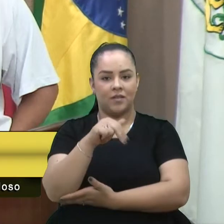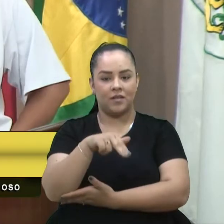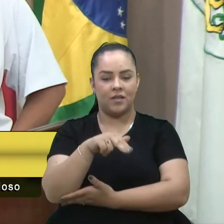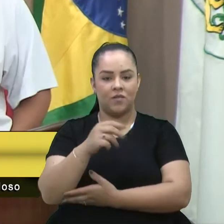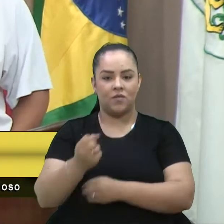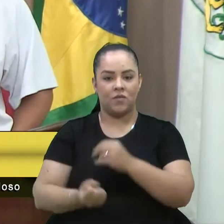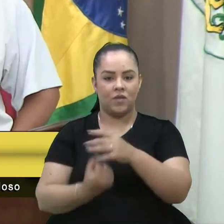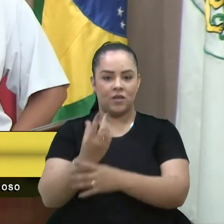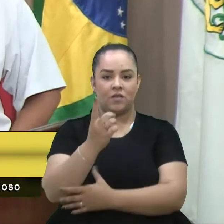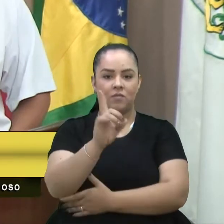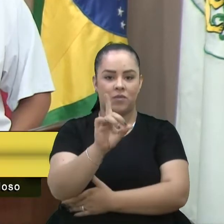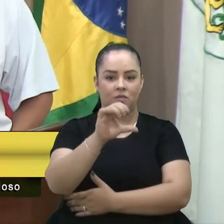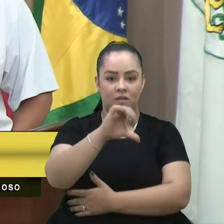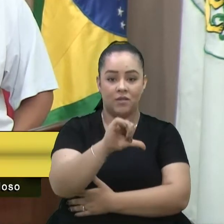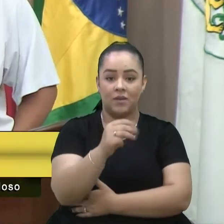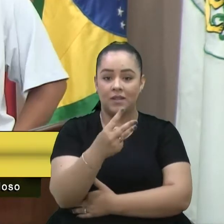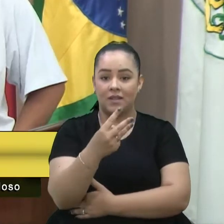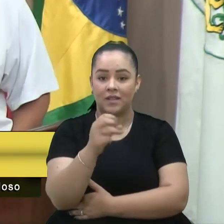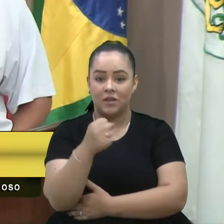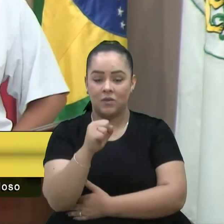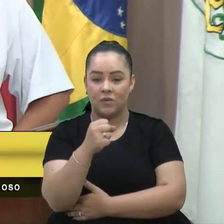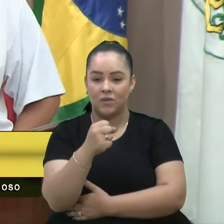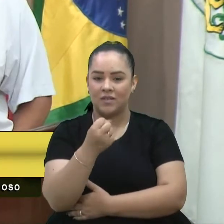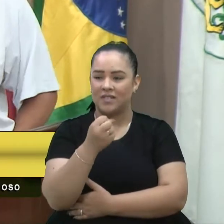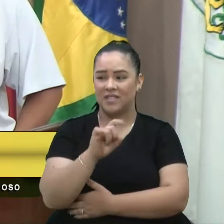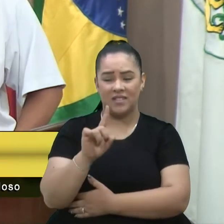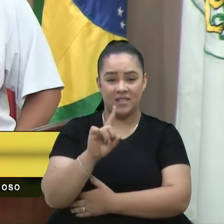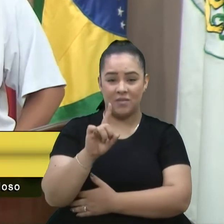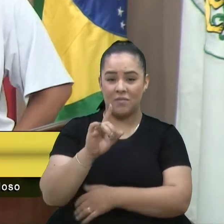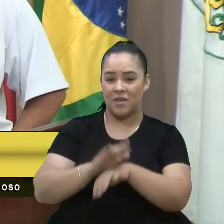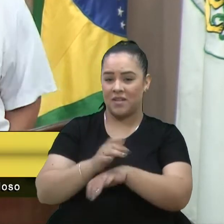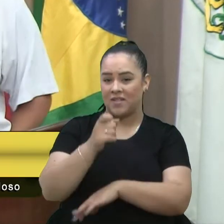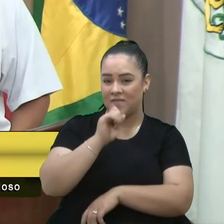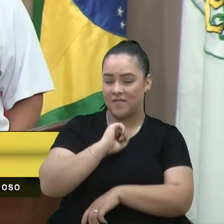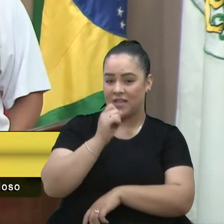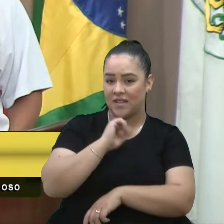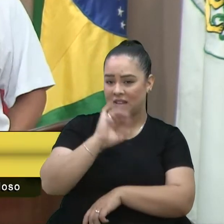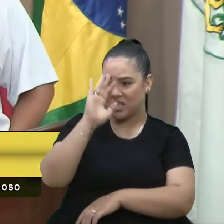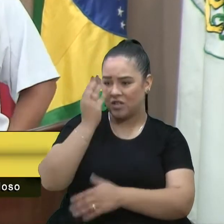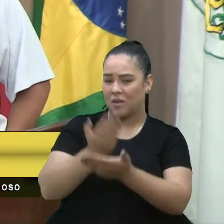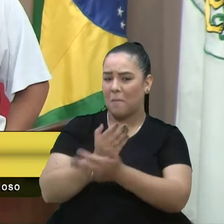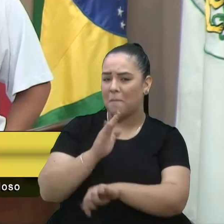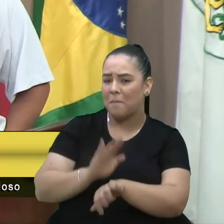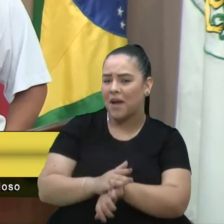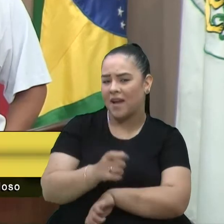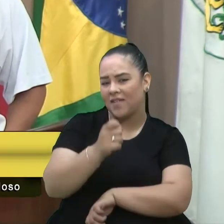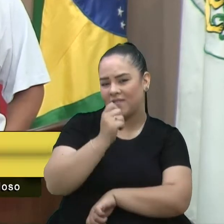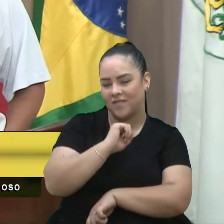1938. Se não for a mais antiga, é uma das mais antigas de Caxias do Sul.